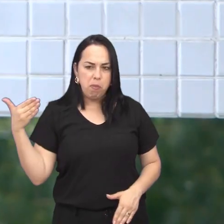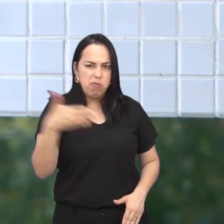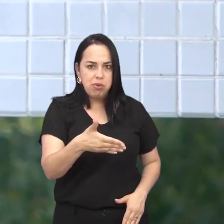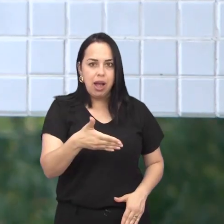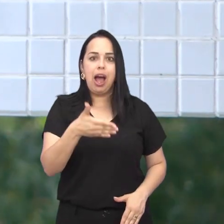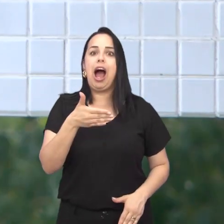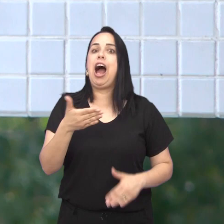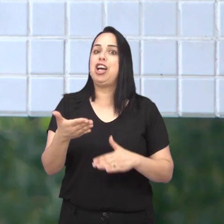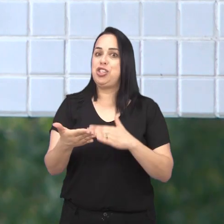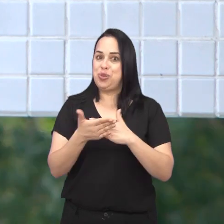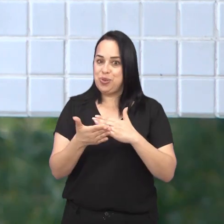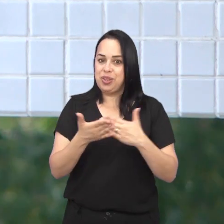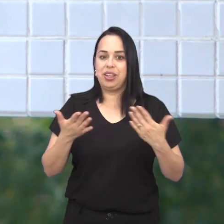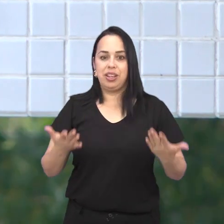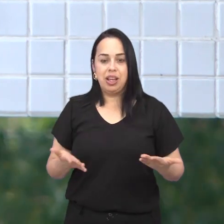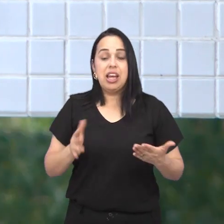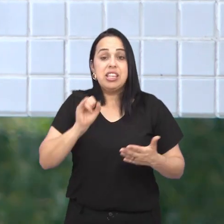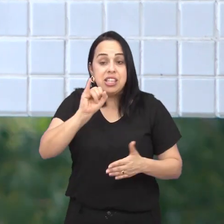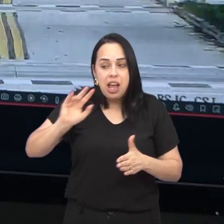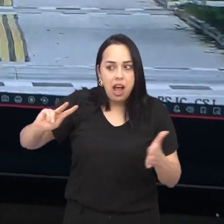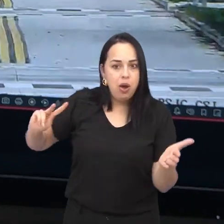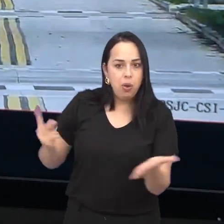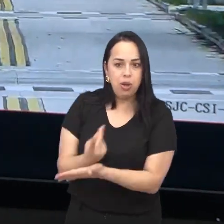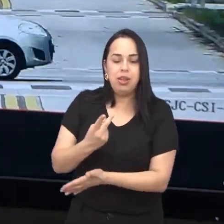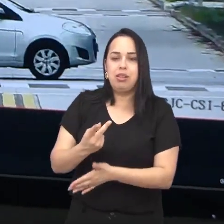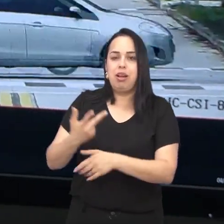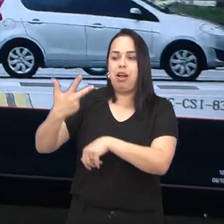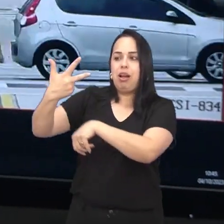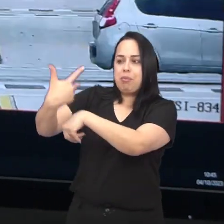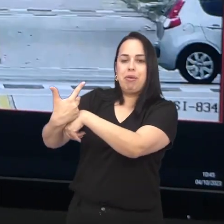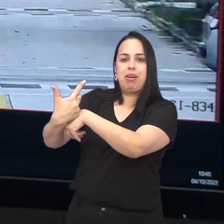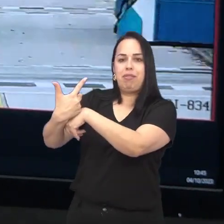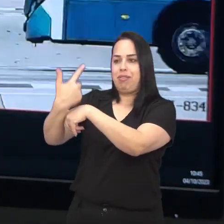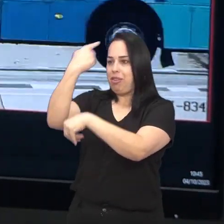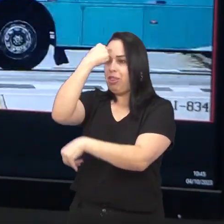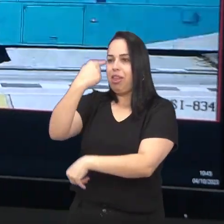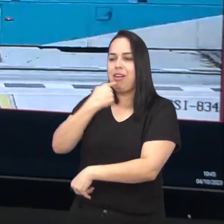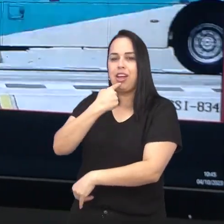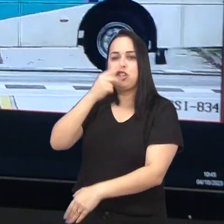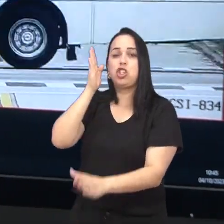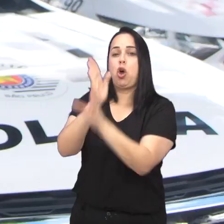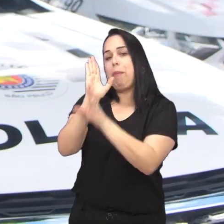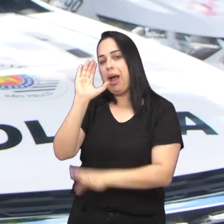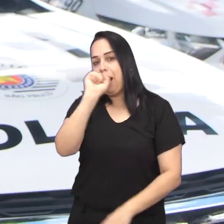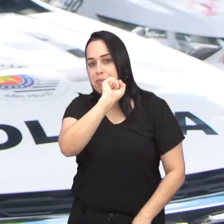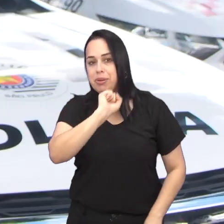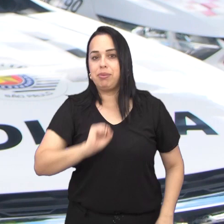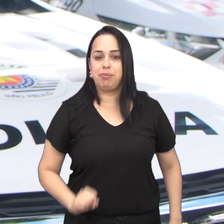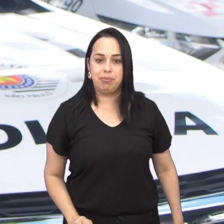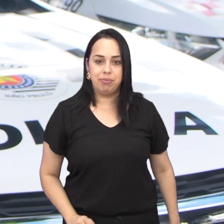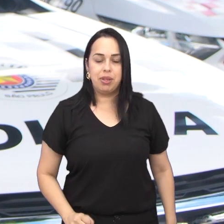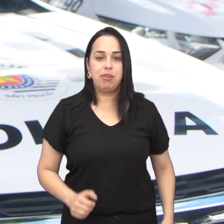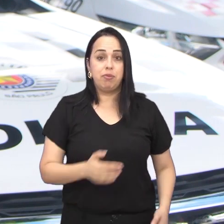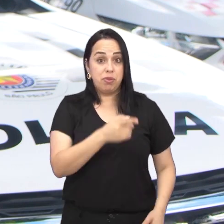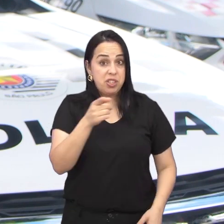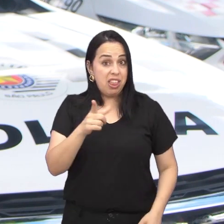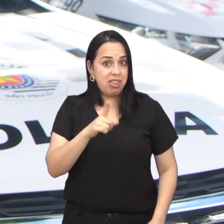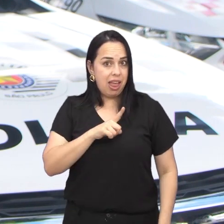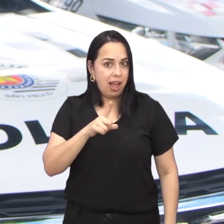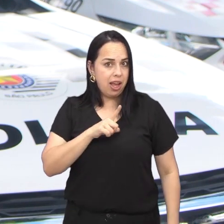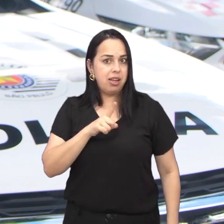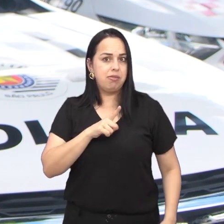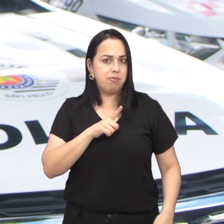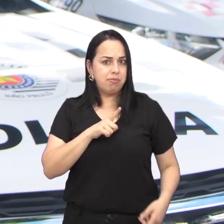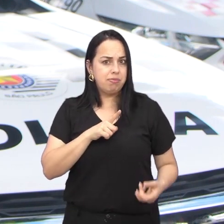e, se mesmo assim o furto acontecer, as imagens facilitam a investigação. Você, cidadão, tem, dispõe,